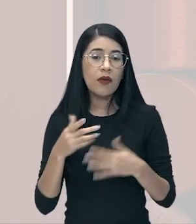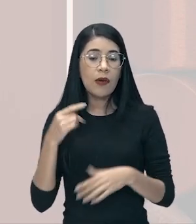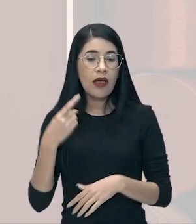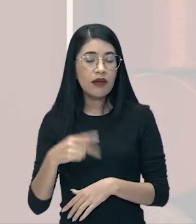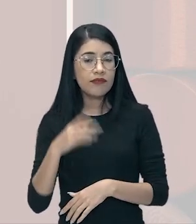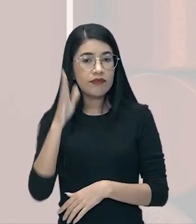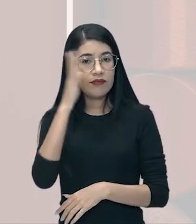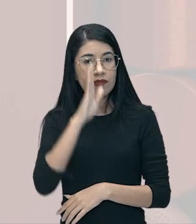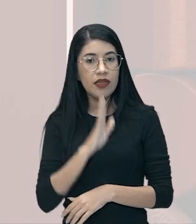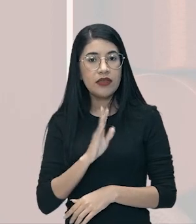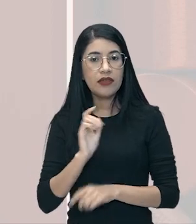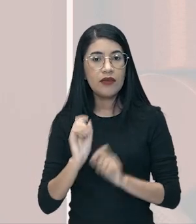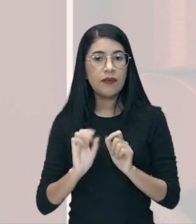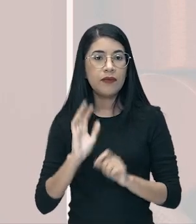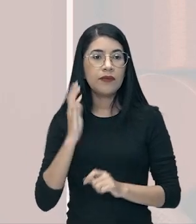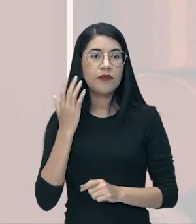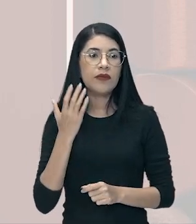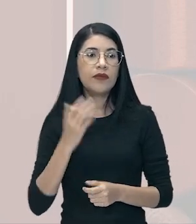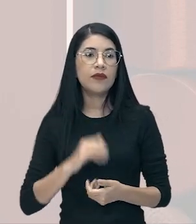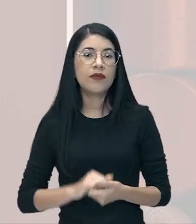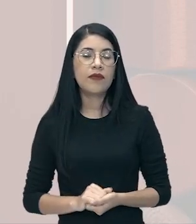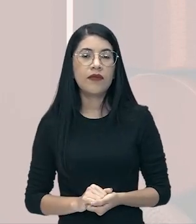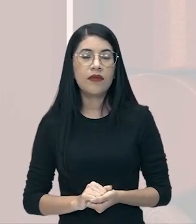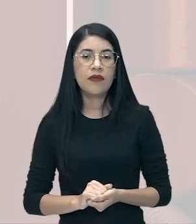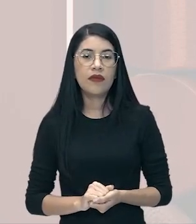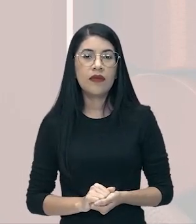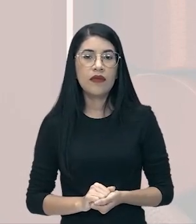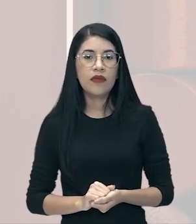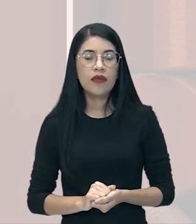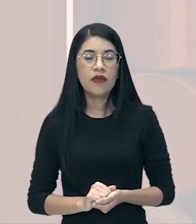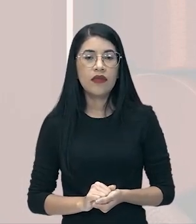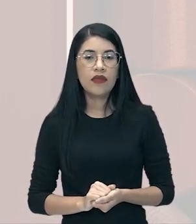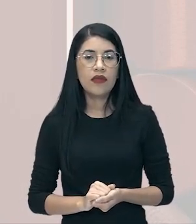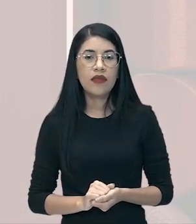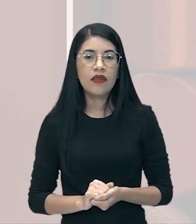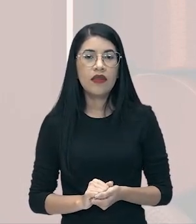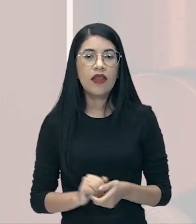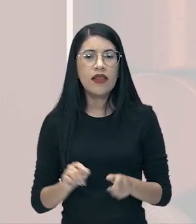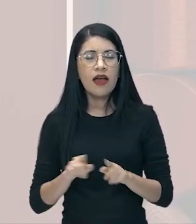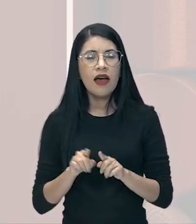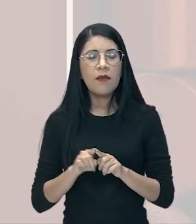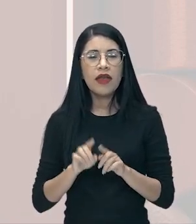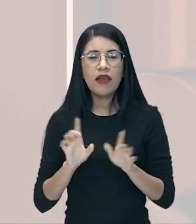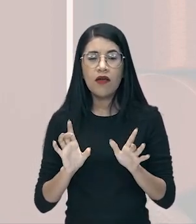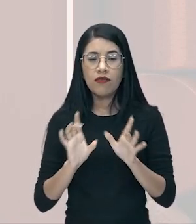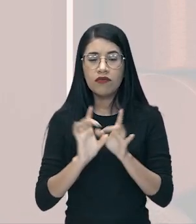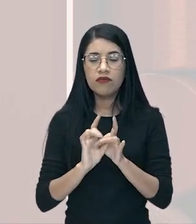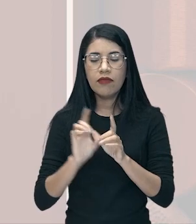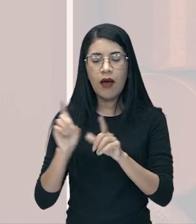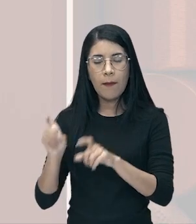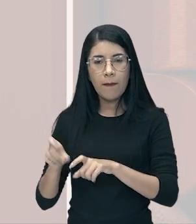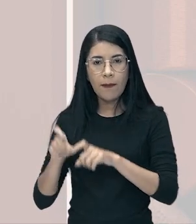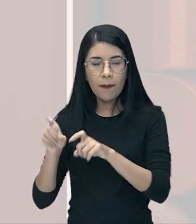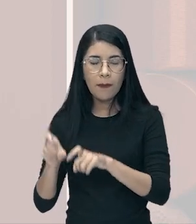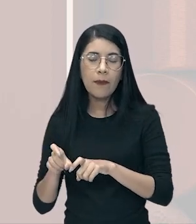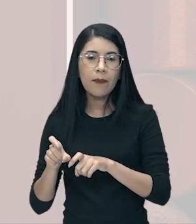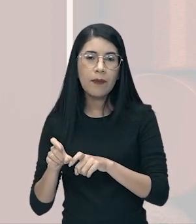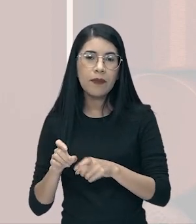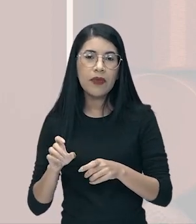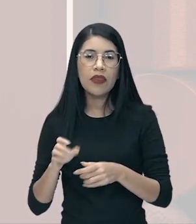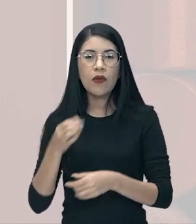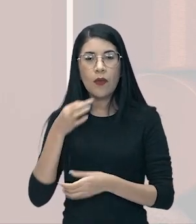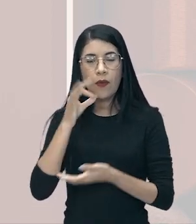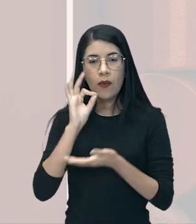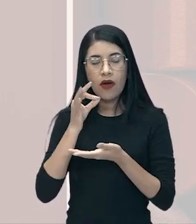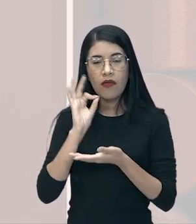foi o último golpe na chamada República Velha ligada à produção do café. Em 29,